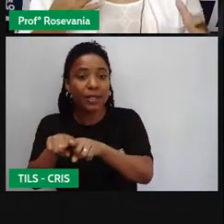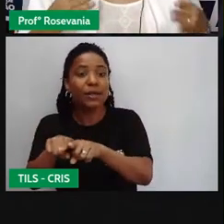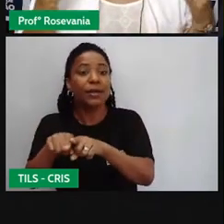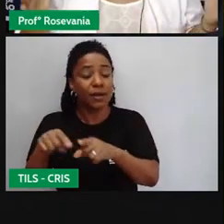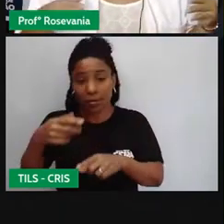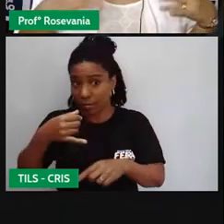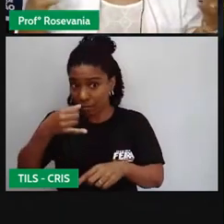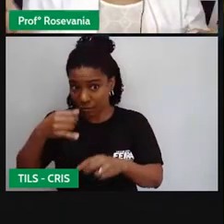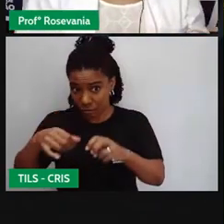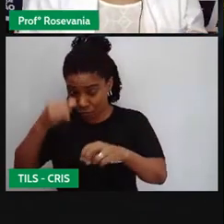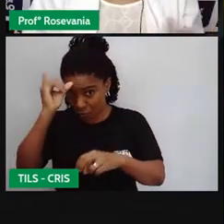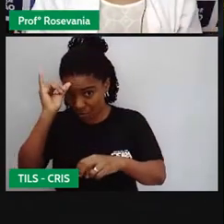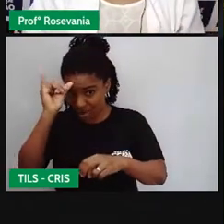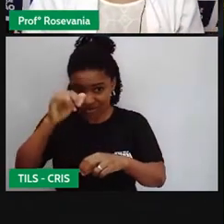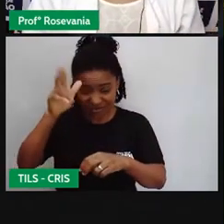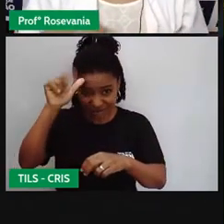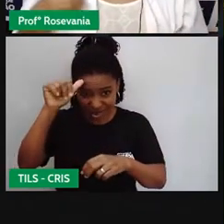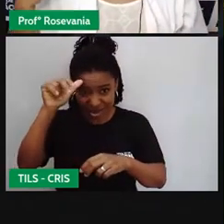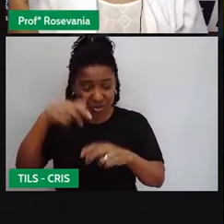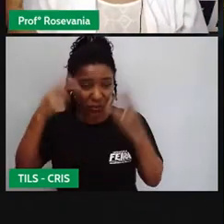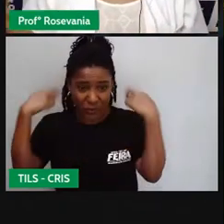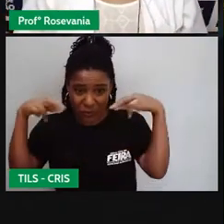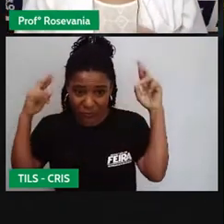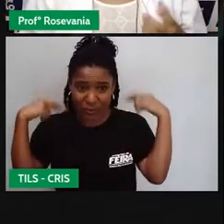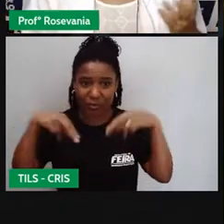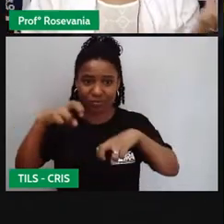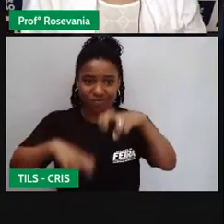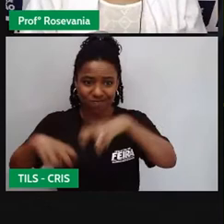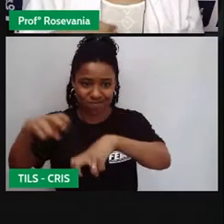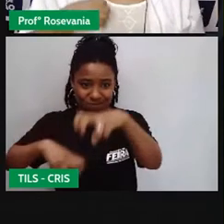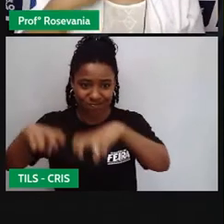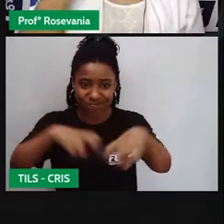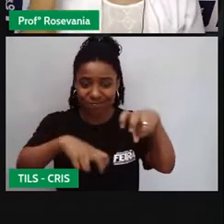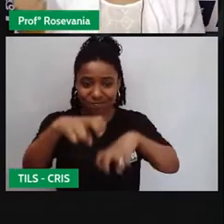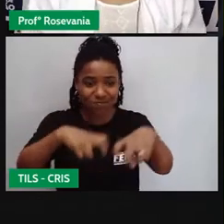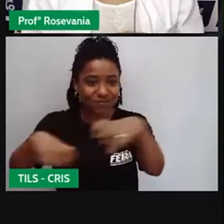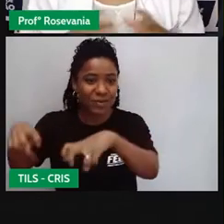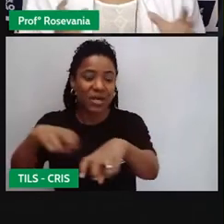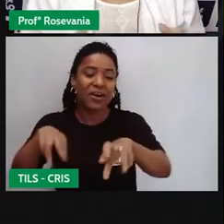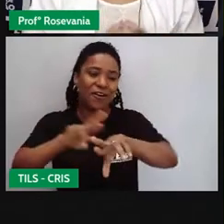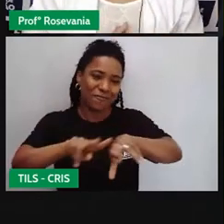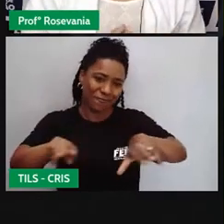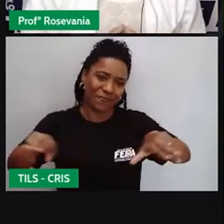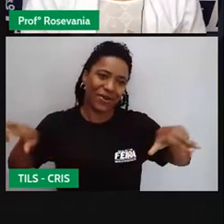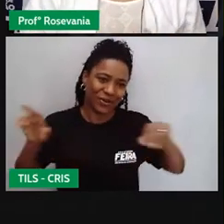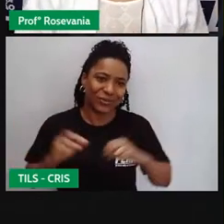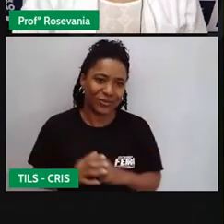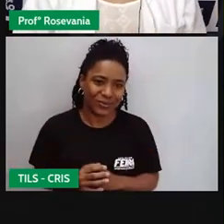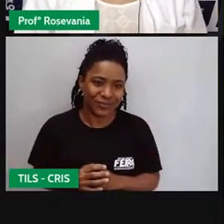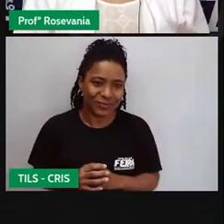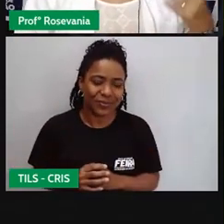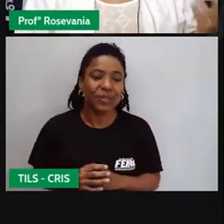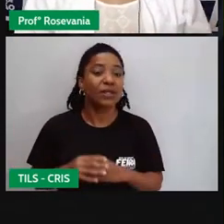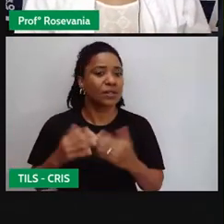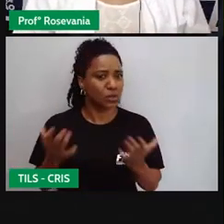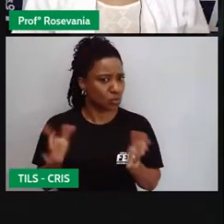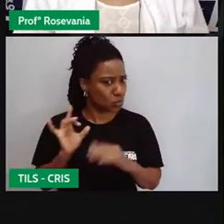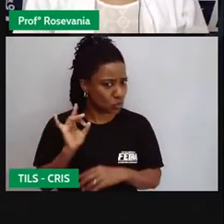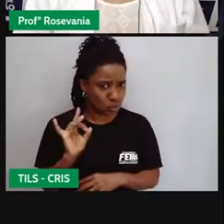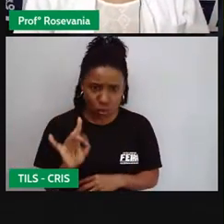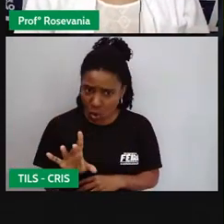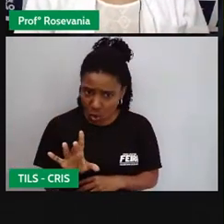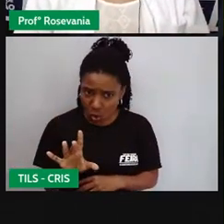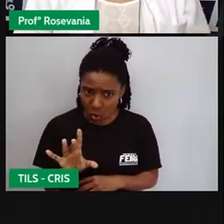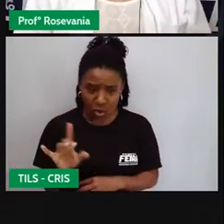mais diversos tipos de criação de animais, né? Como, né? Os bovinhos, os caprinhos, os ecoestados. E aí, é só isso pro